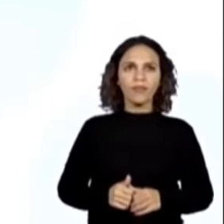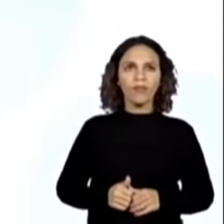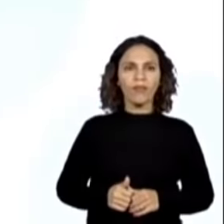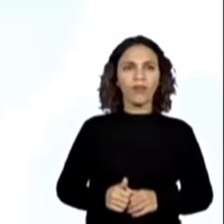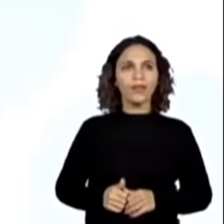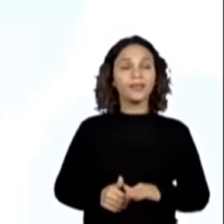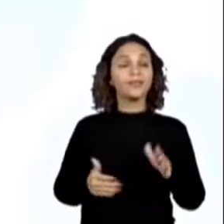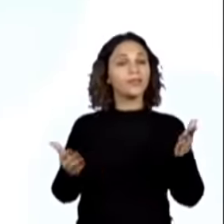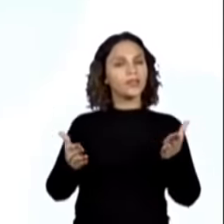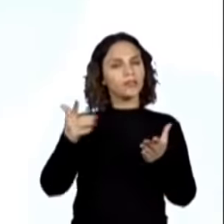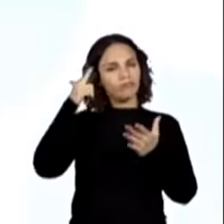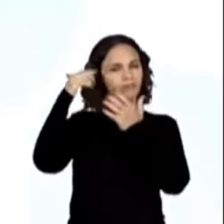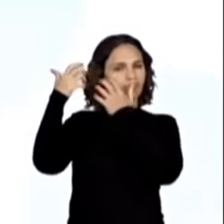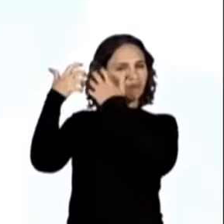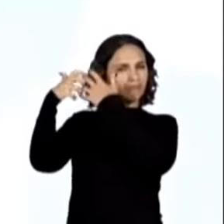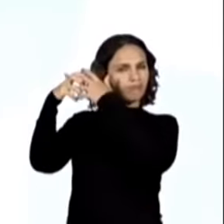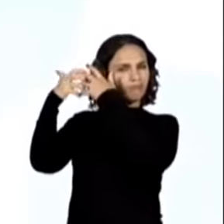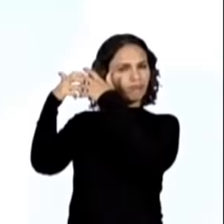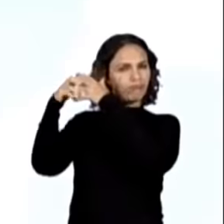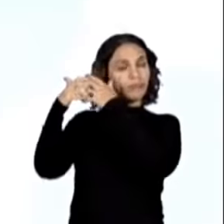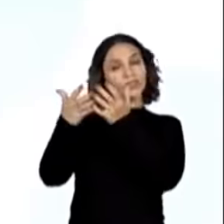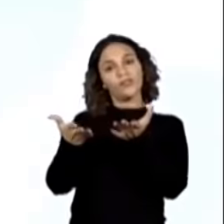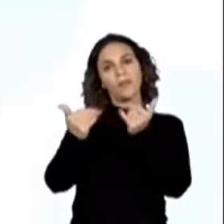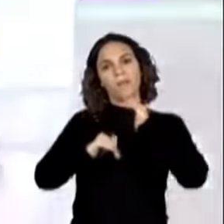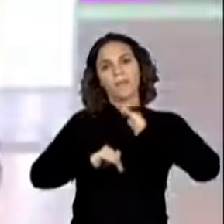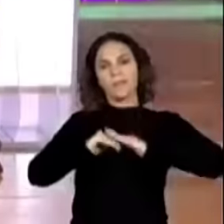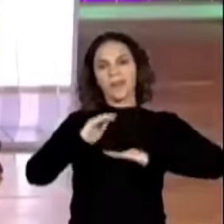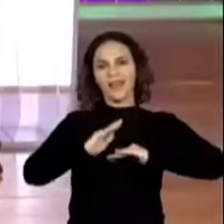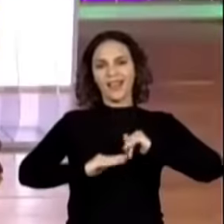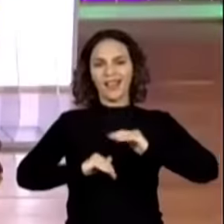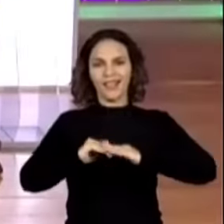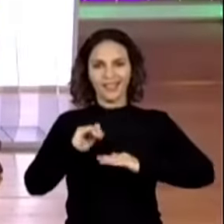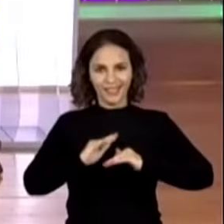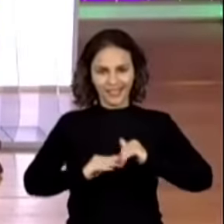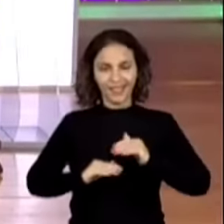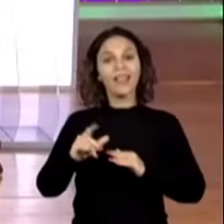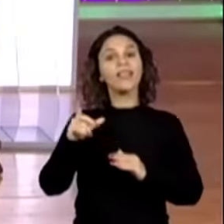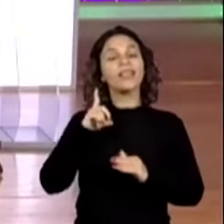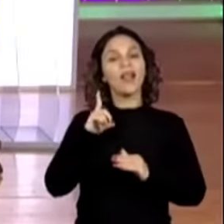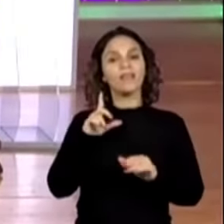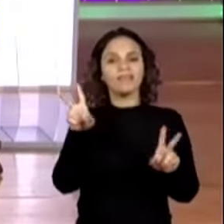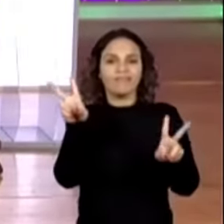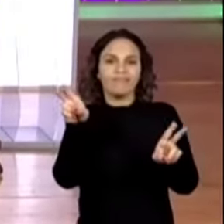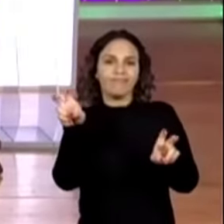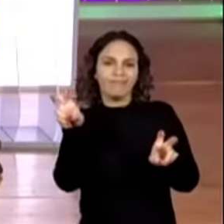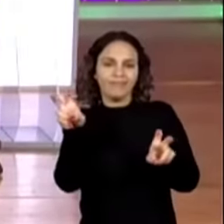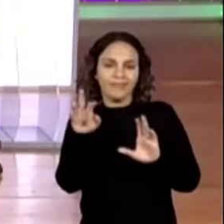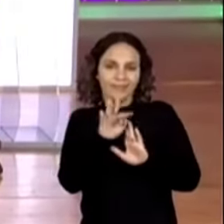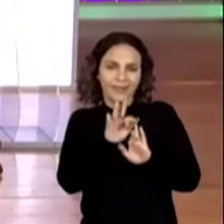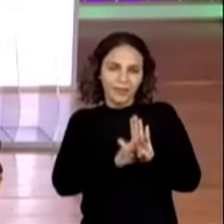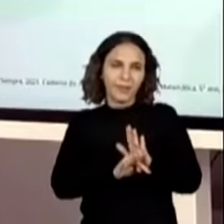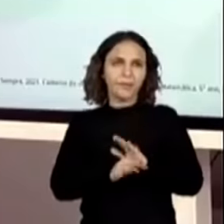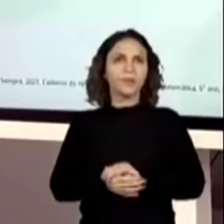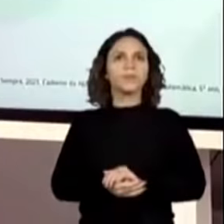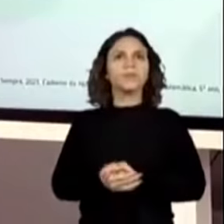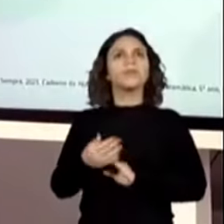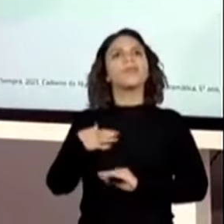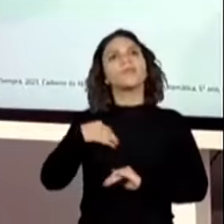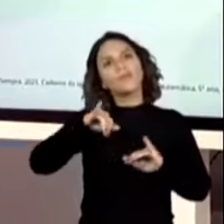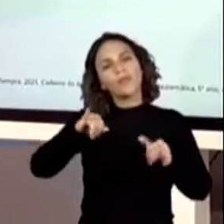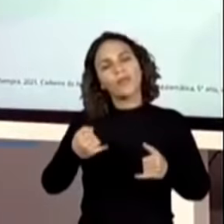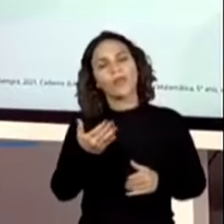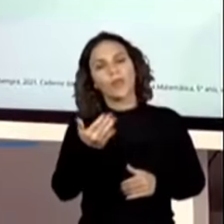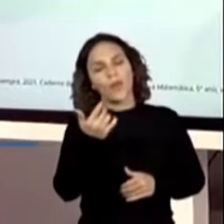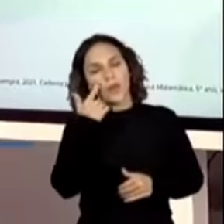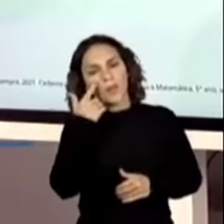Só que agora a gente vai colocar em prática. Agora já direto com os trechos de texto. Deixa eu aproveitar. Deixa eu falar aqui no olhinho da